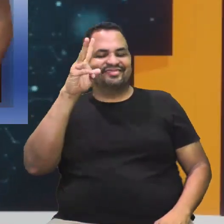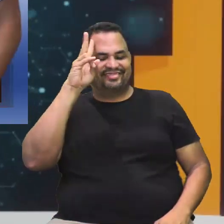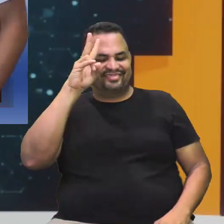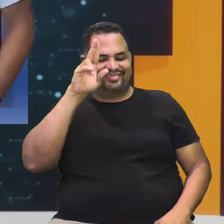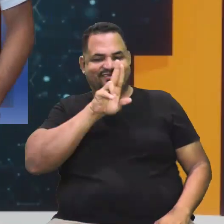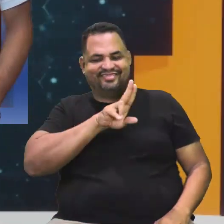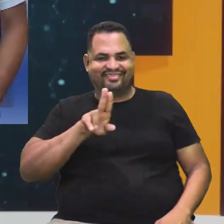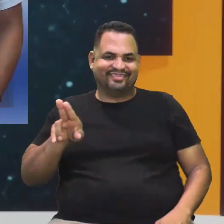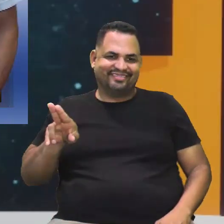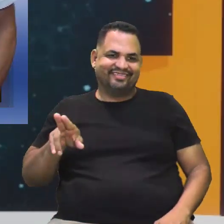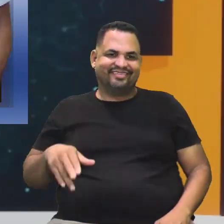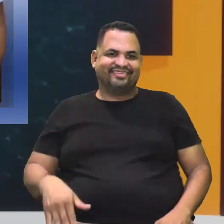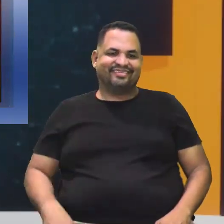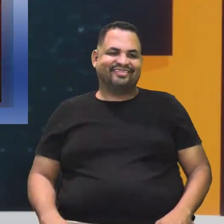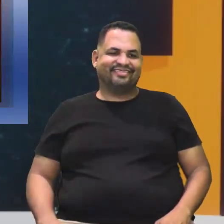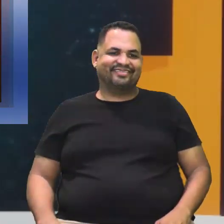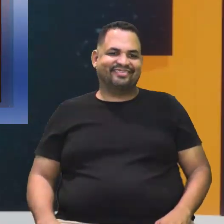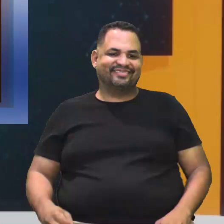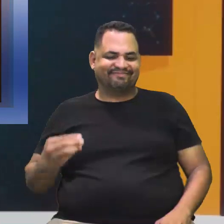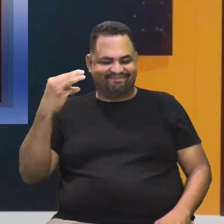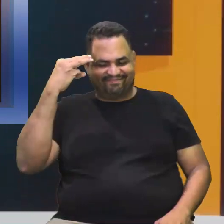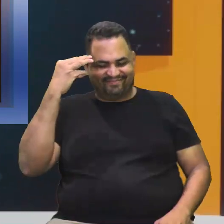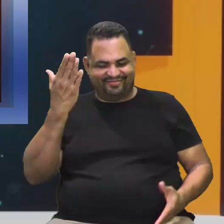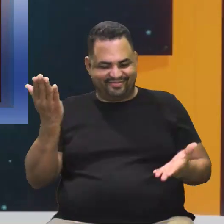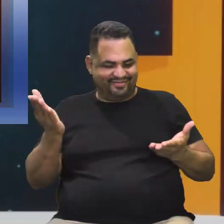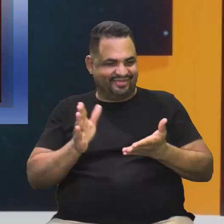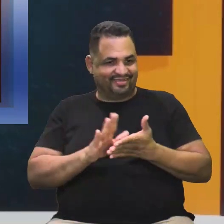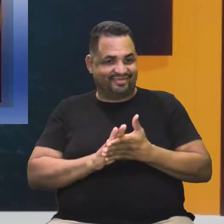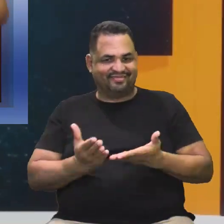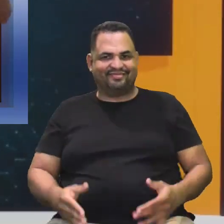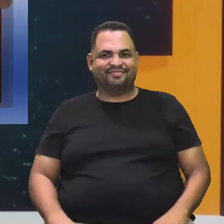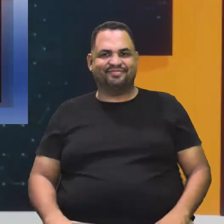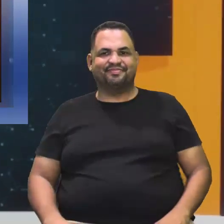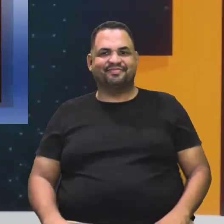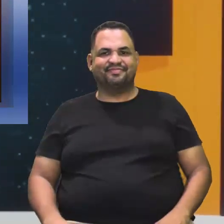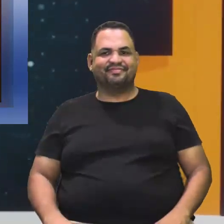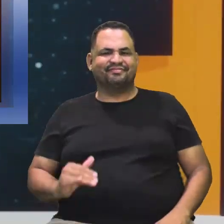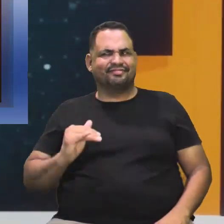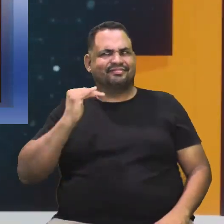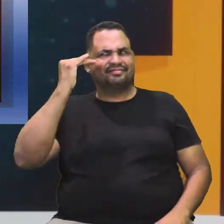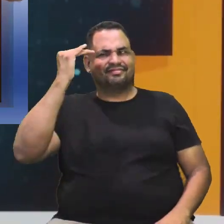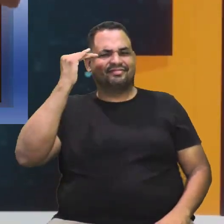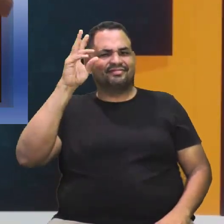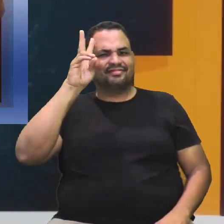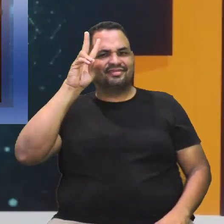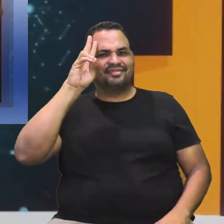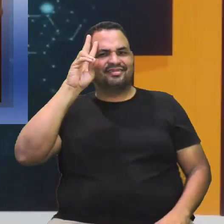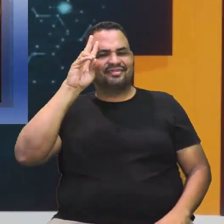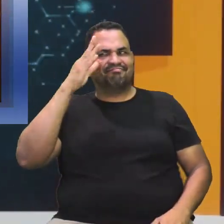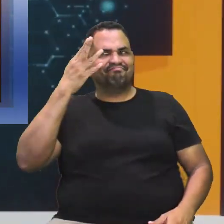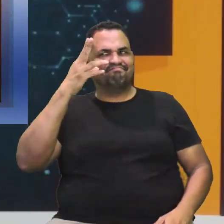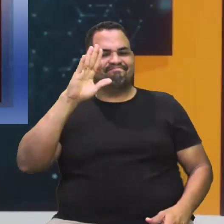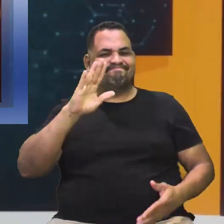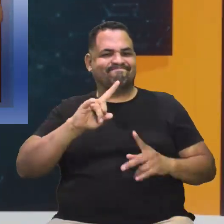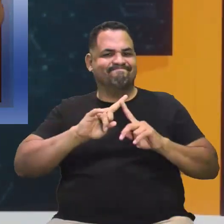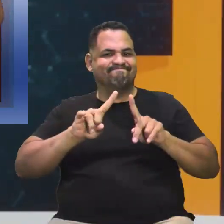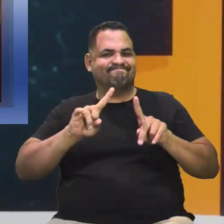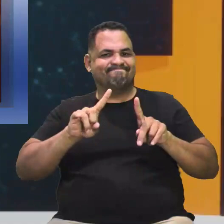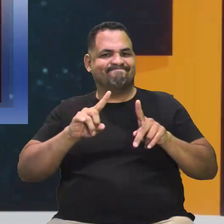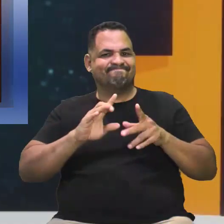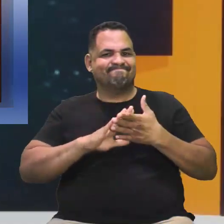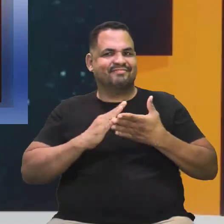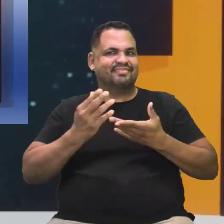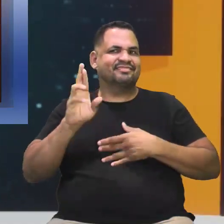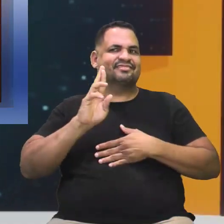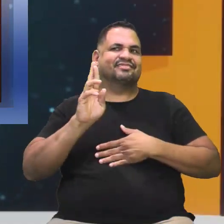foi agora, né? Então eu estou com a memória assim, fresquinha ainda. Eu cheguei no nível, assim, que eu lembro a história, mas assim,